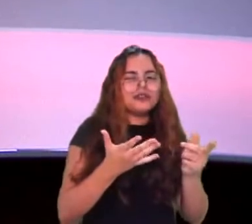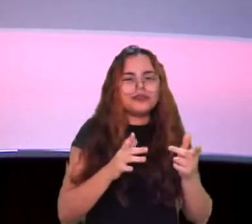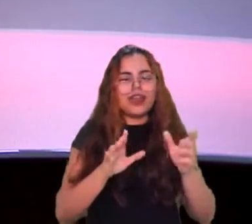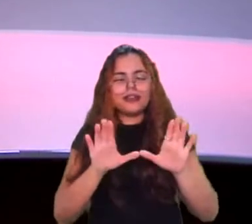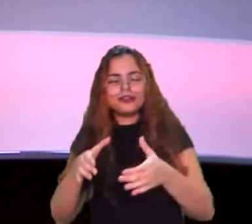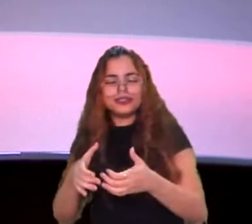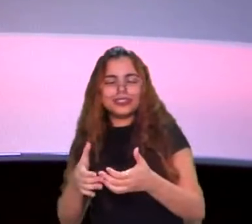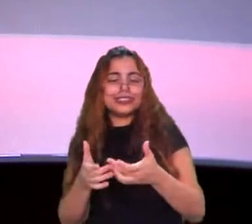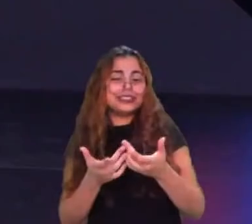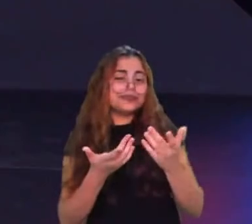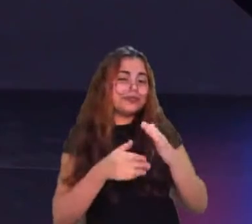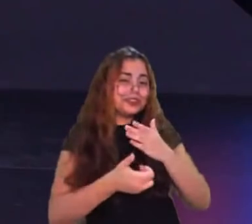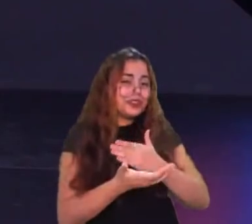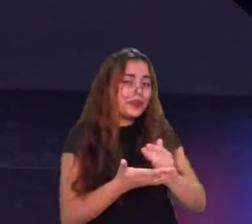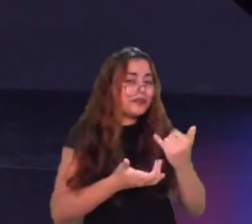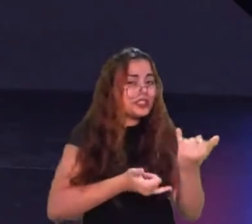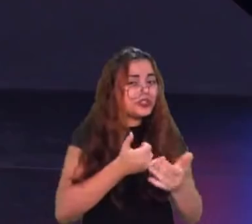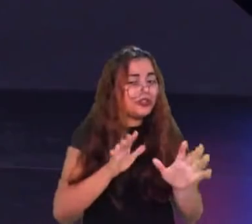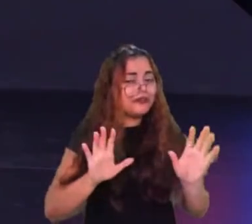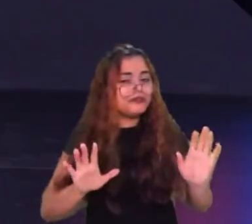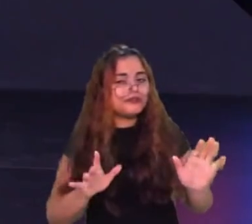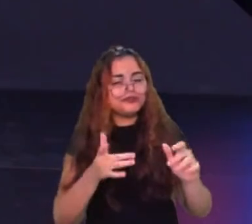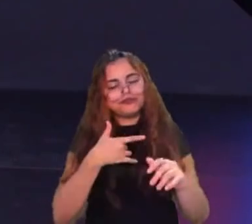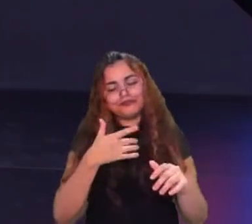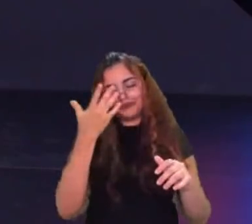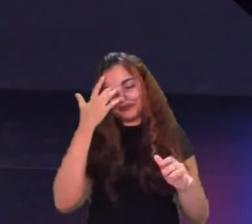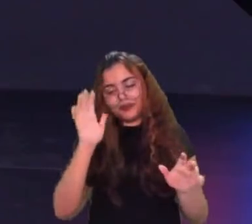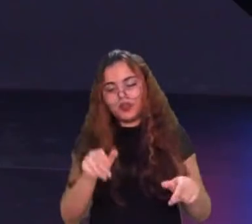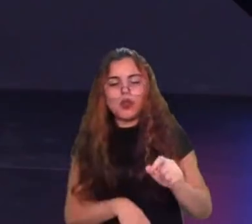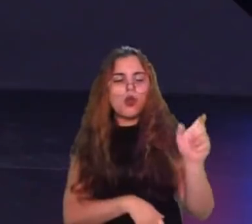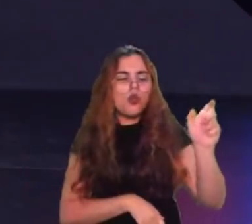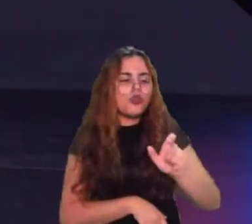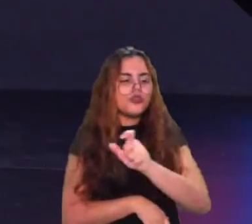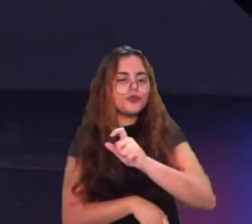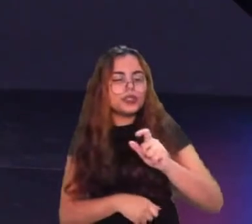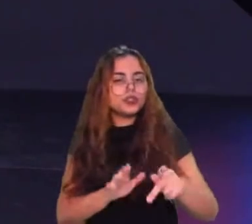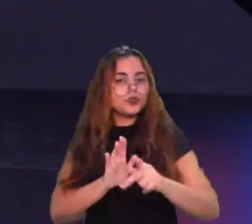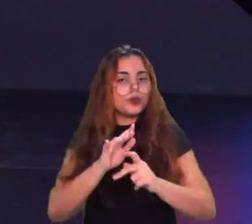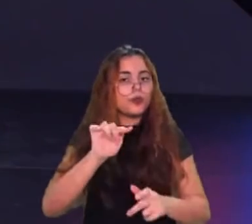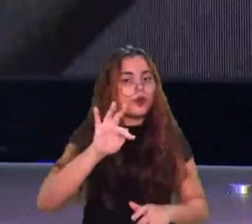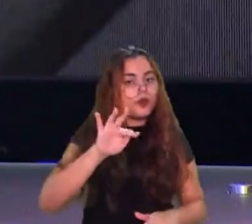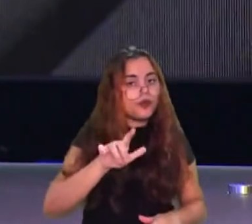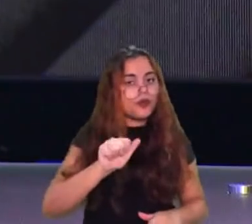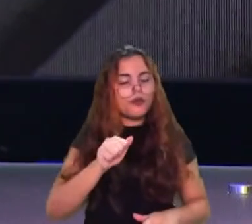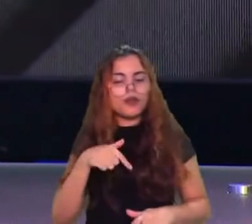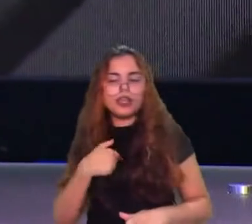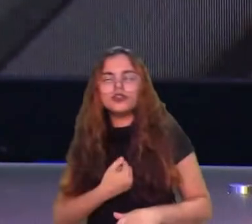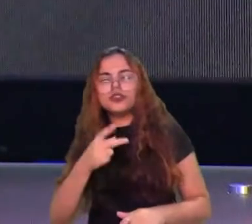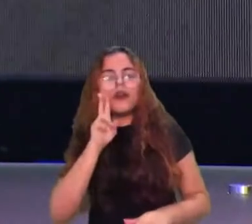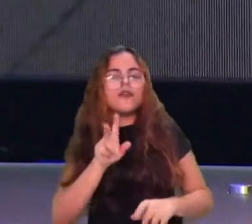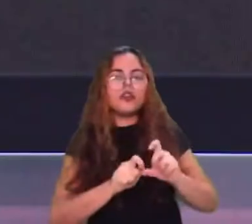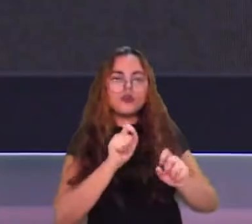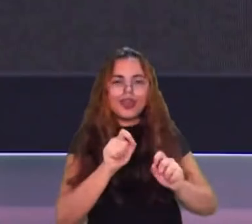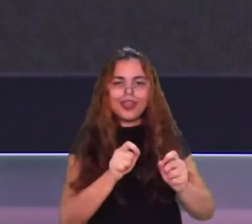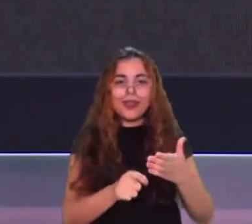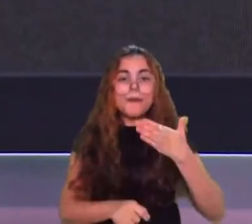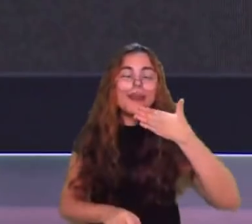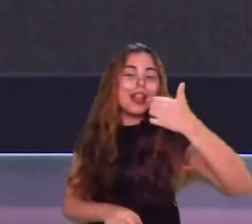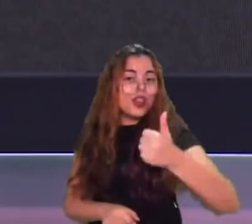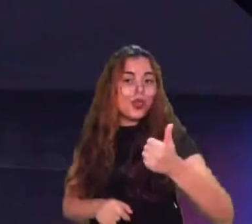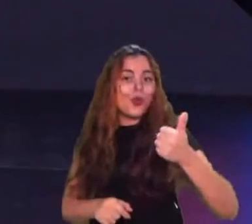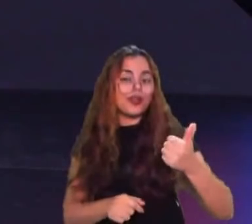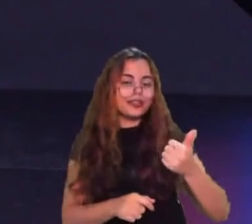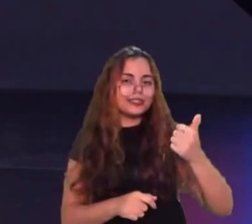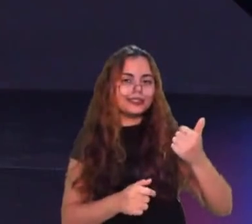um... Assim, acho que dos meninos do Flamengo a gente tá vendo que uma melhora, pelo menos, no nível de jogo, Começar na primeira